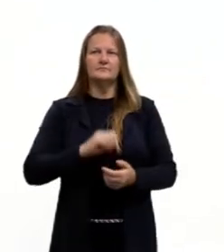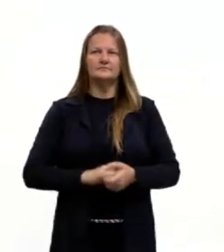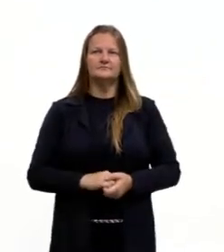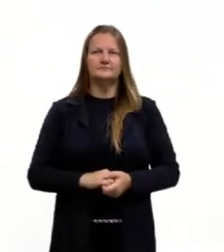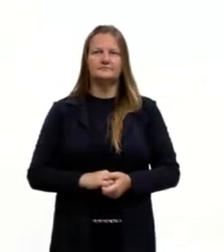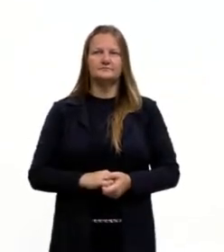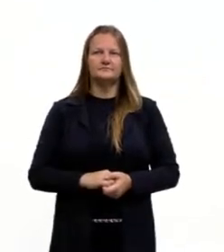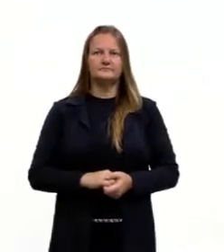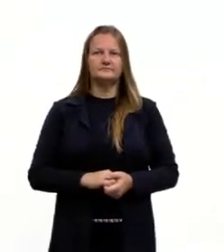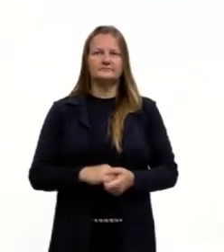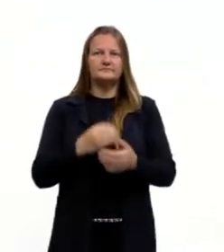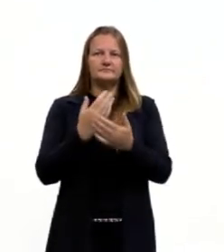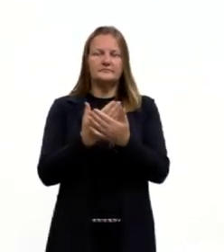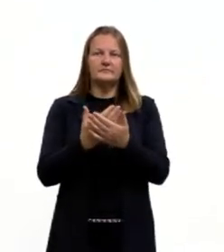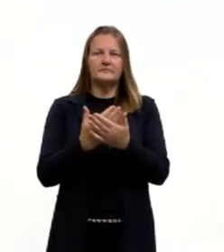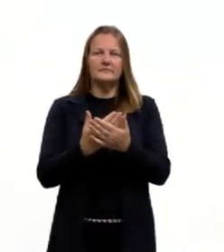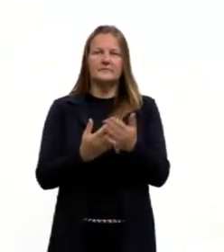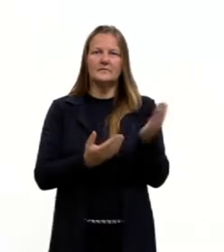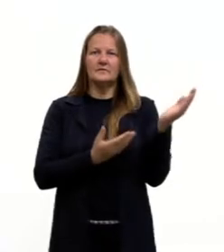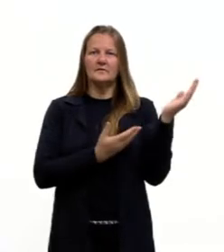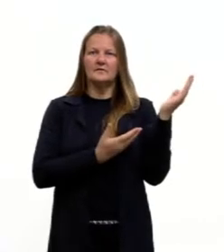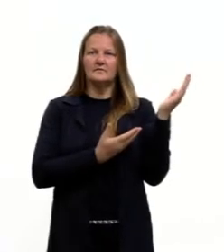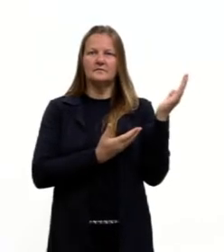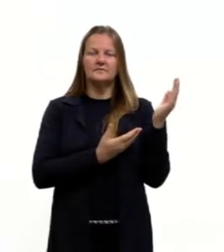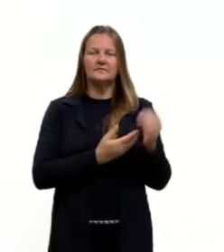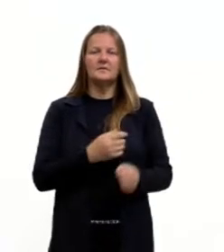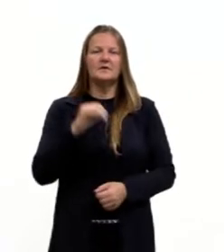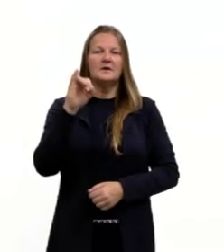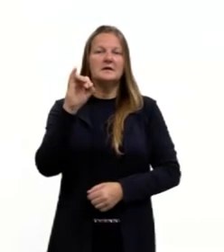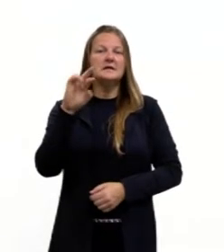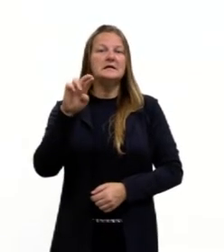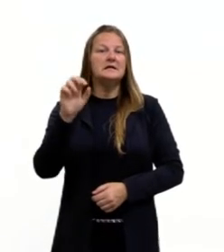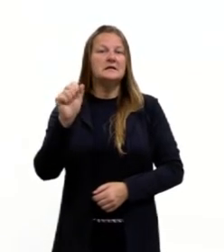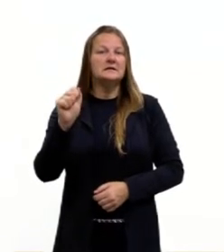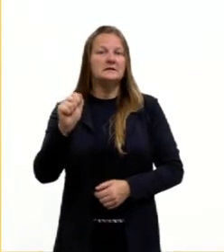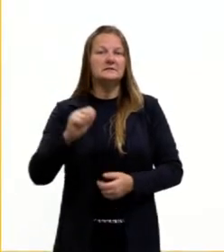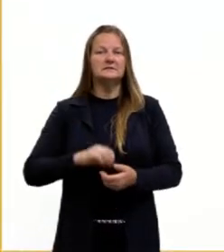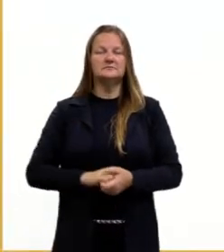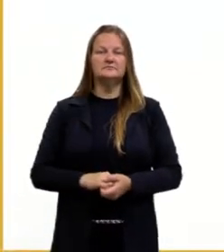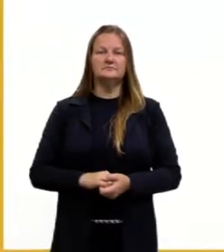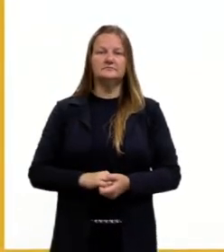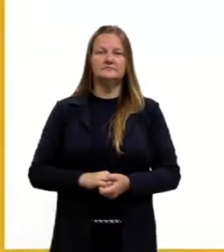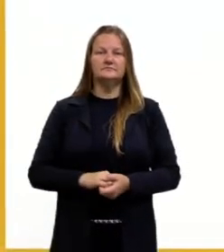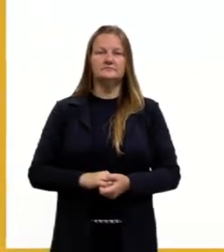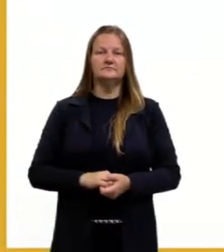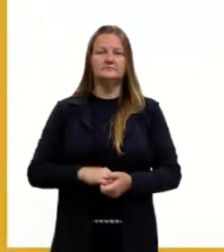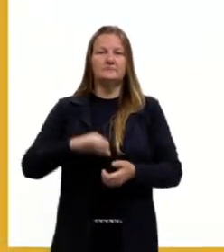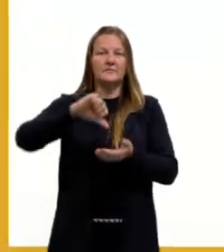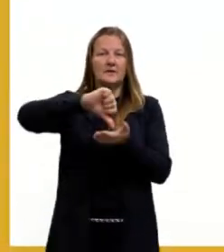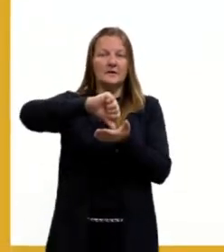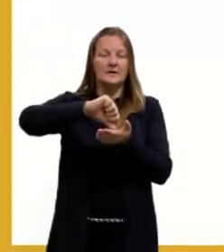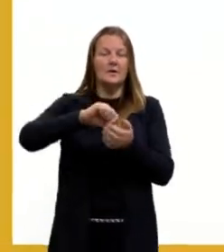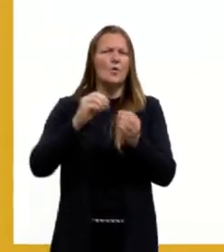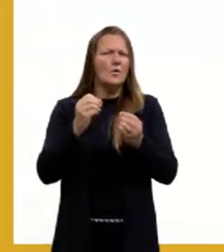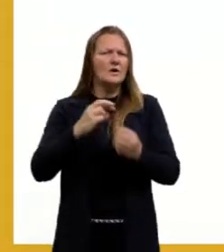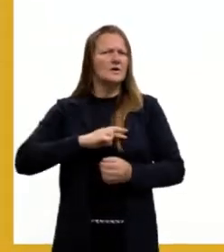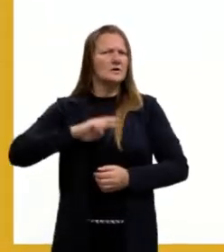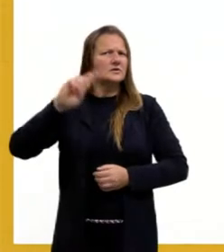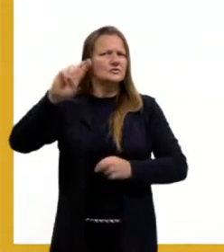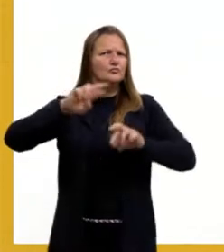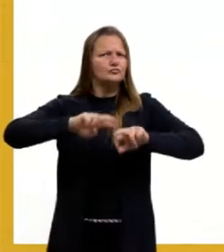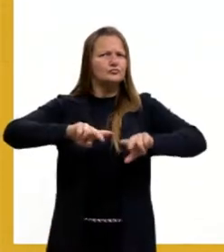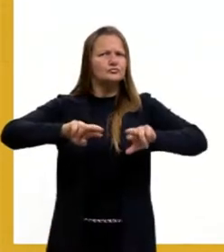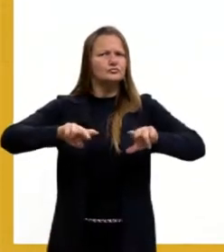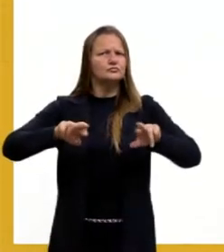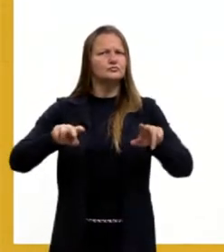Justamente essa questão aí do Irã, tá, gurizada? Do Irã, então as diferenças religiosas, né, que o Irã